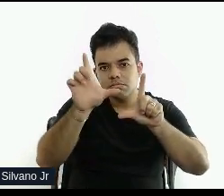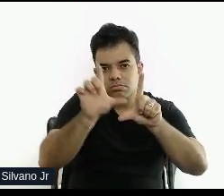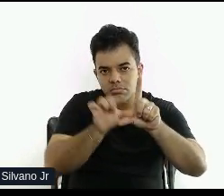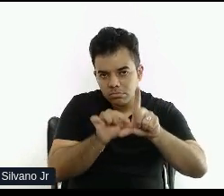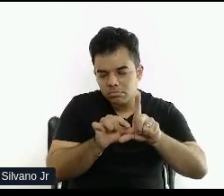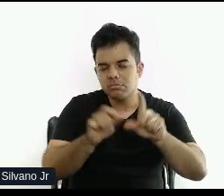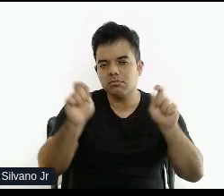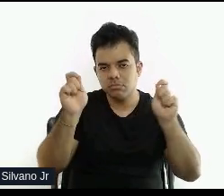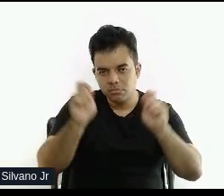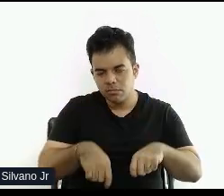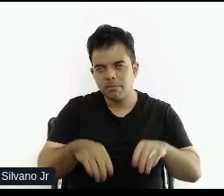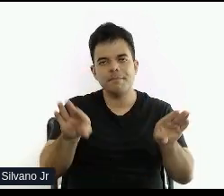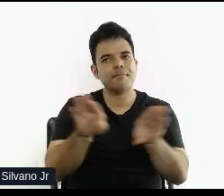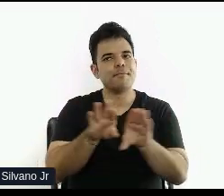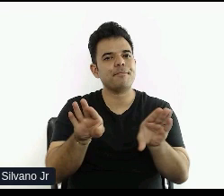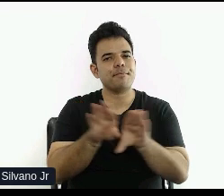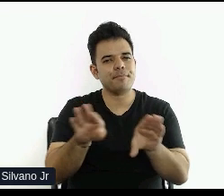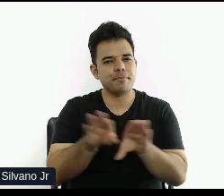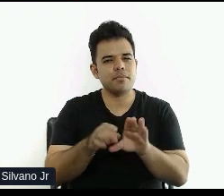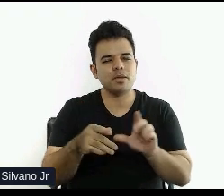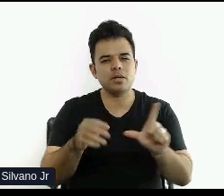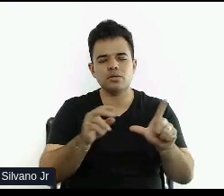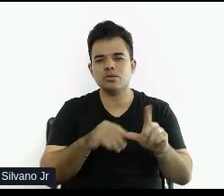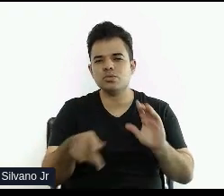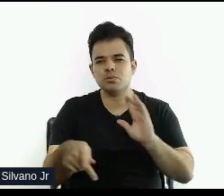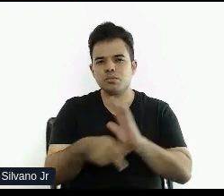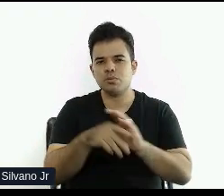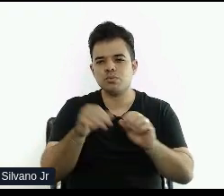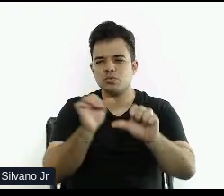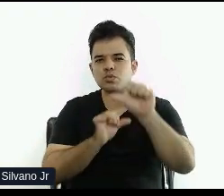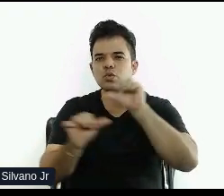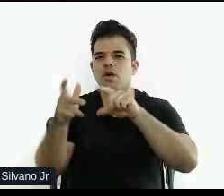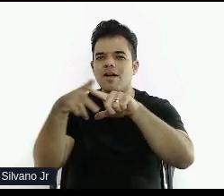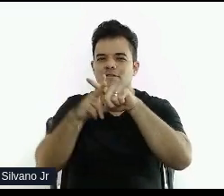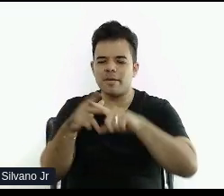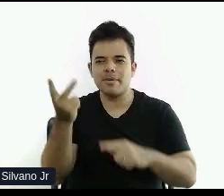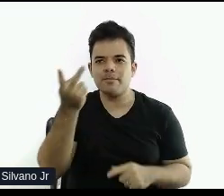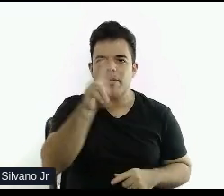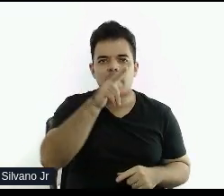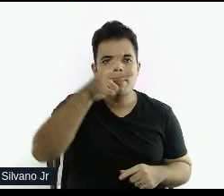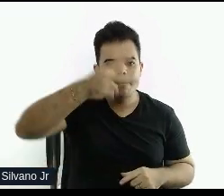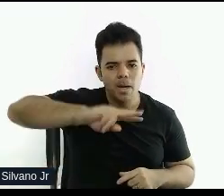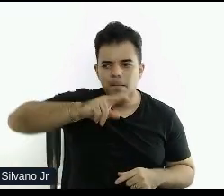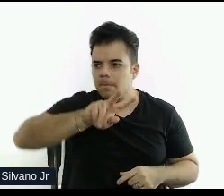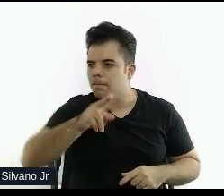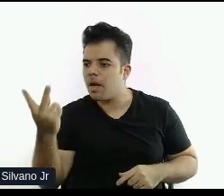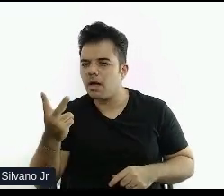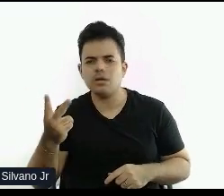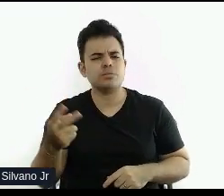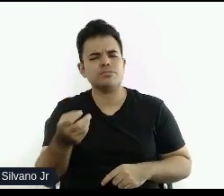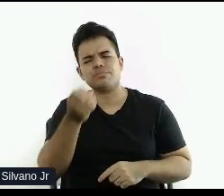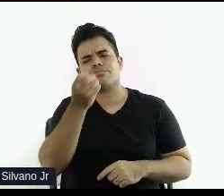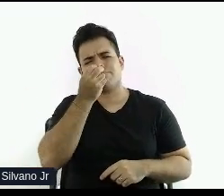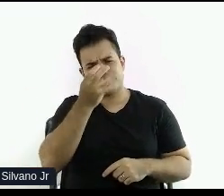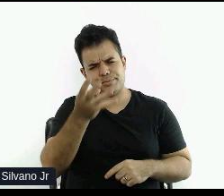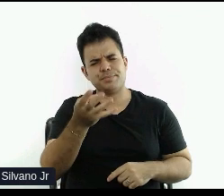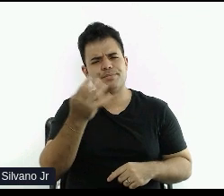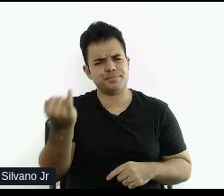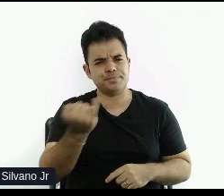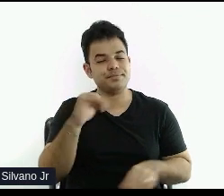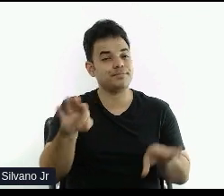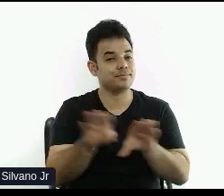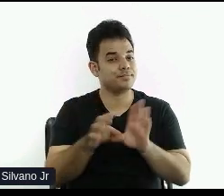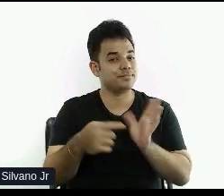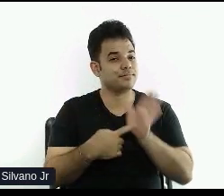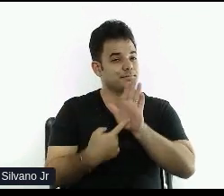posição ali de certas ferramentas. Isso auxilia e ajuda bastante. E aí eu só trago um ponto de